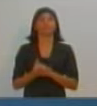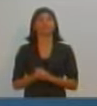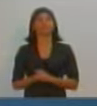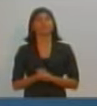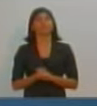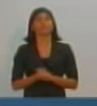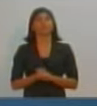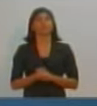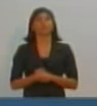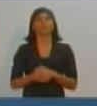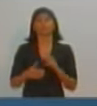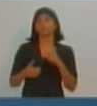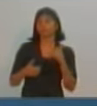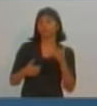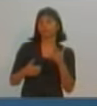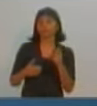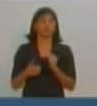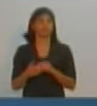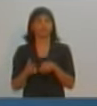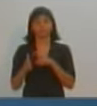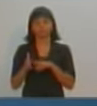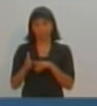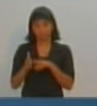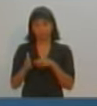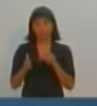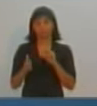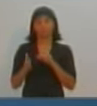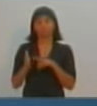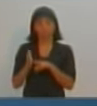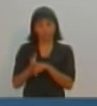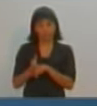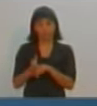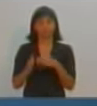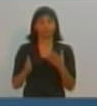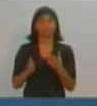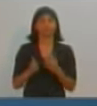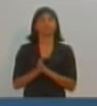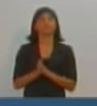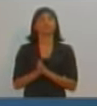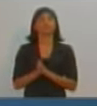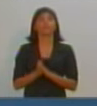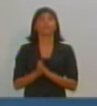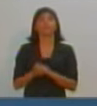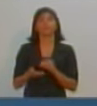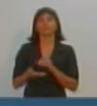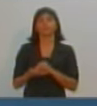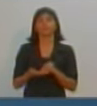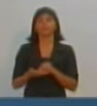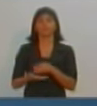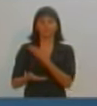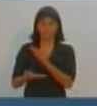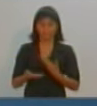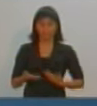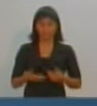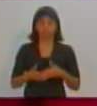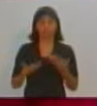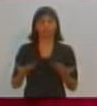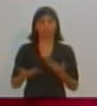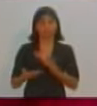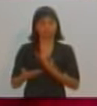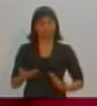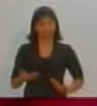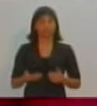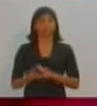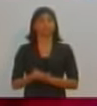assunto. A gente segue com as perguntas dos telespectadores então e o tema agora é funcionalismo público. Vamos à pergunta. Meu nome é